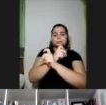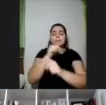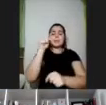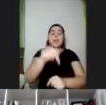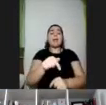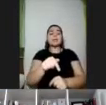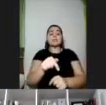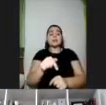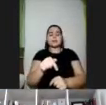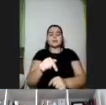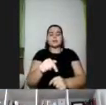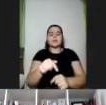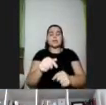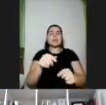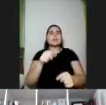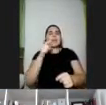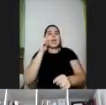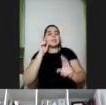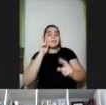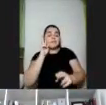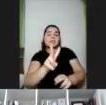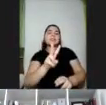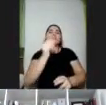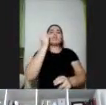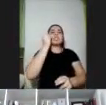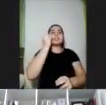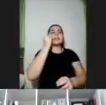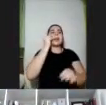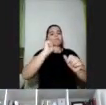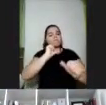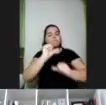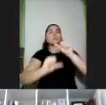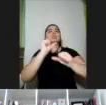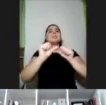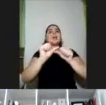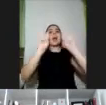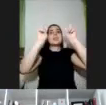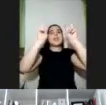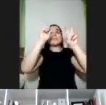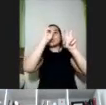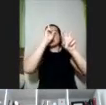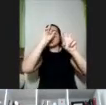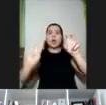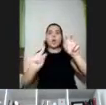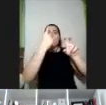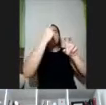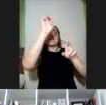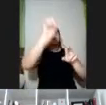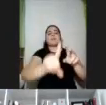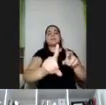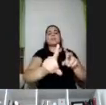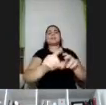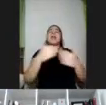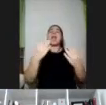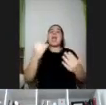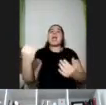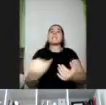perspectiva de a gente tentar escapar dessa história única e dessa visão única sobre deficiência, eu acho que o ponto de partida para que a